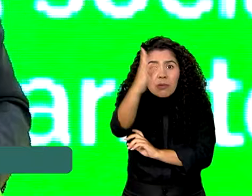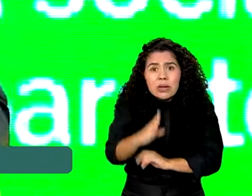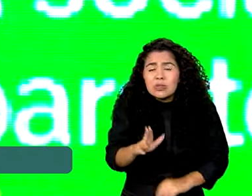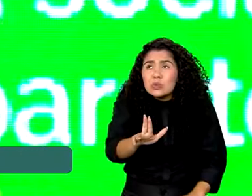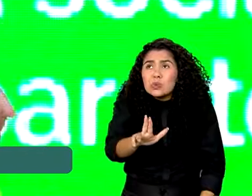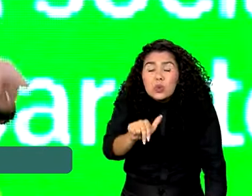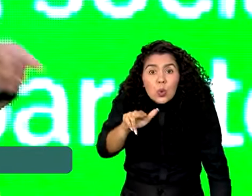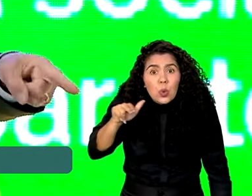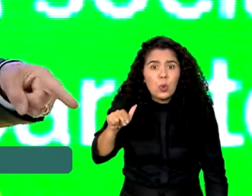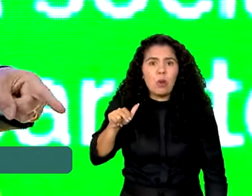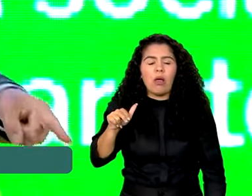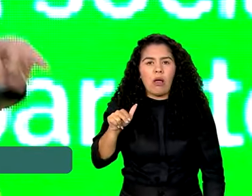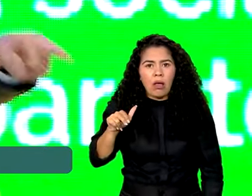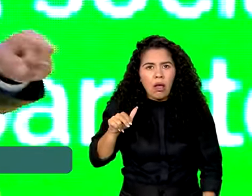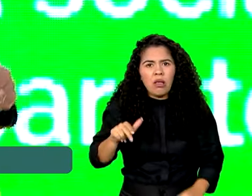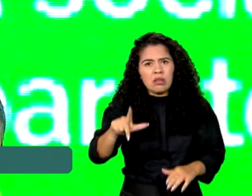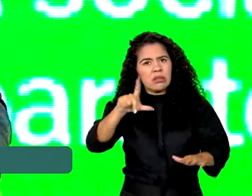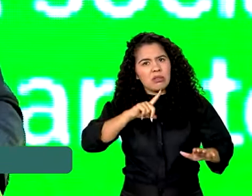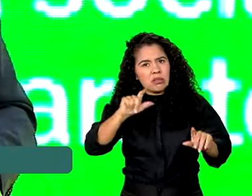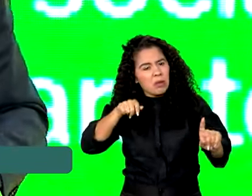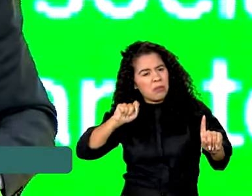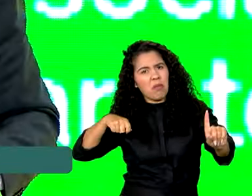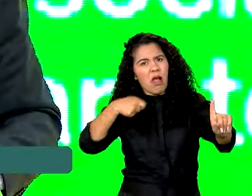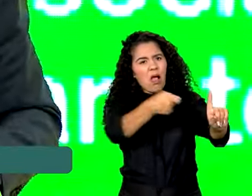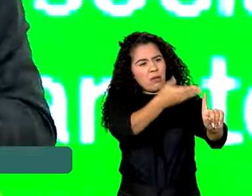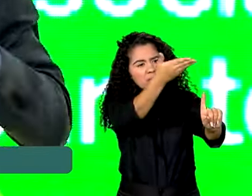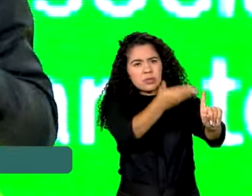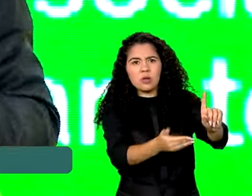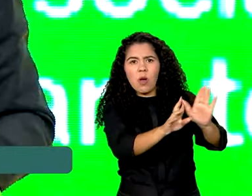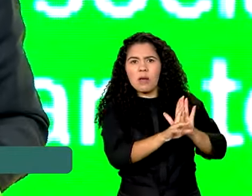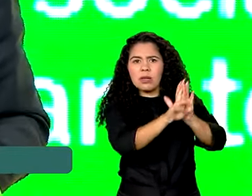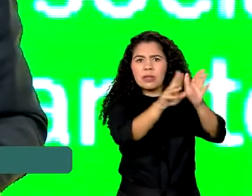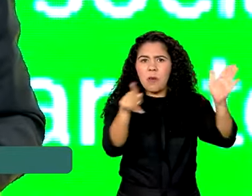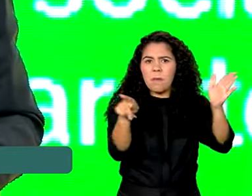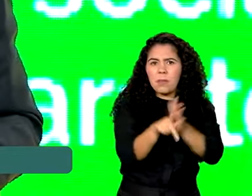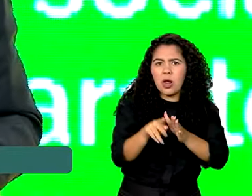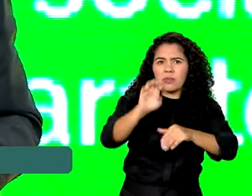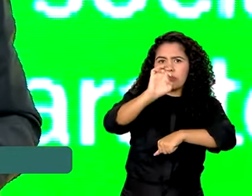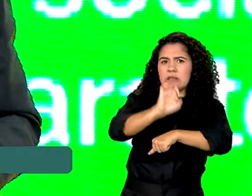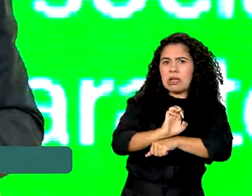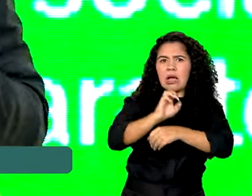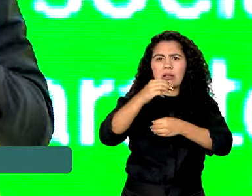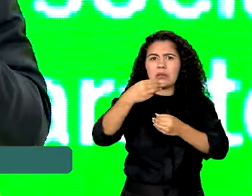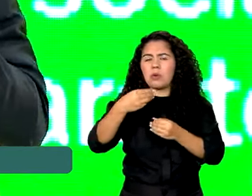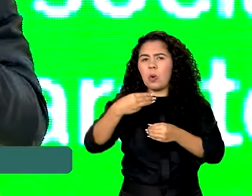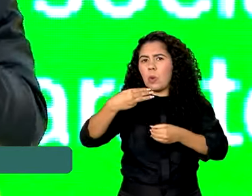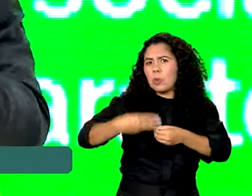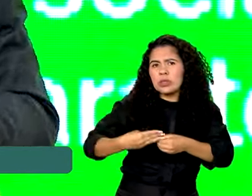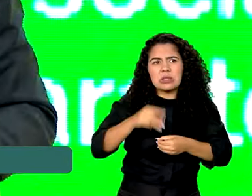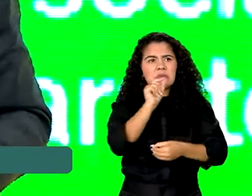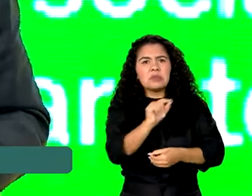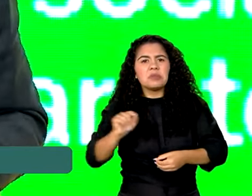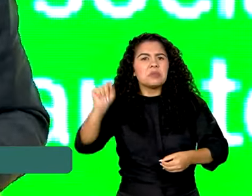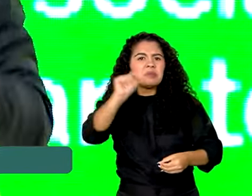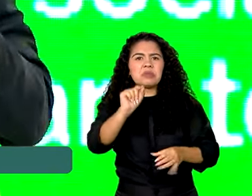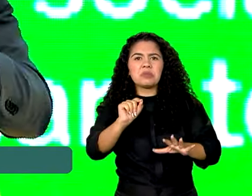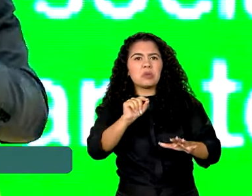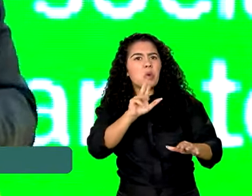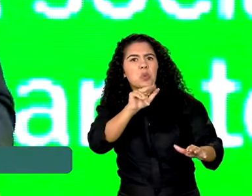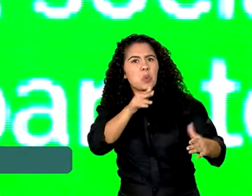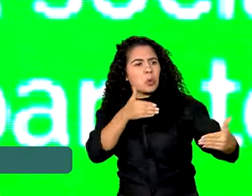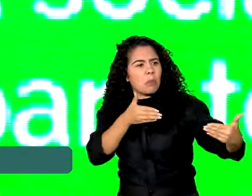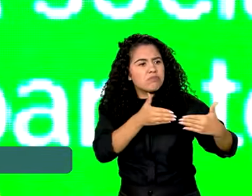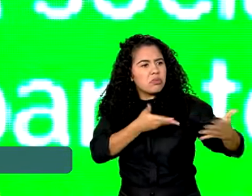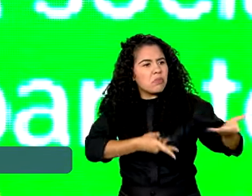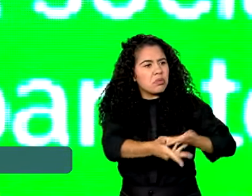nunca se chamou o ente federado para discutir política pública. Nunca. era política de amigo para amiga, era